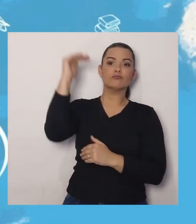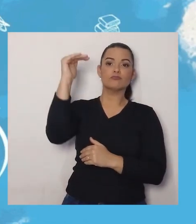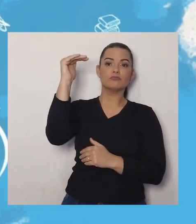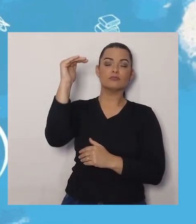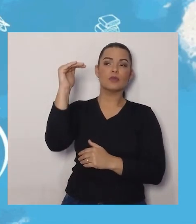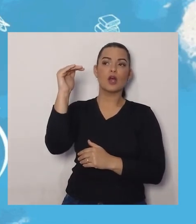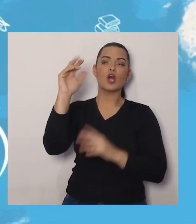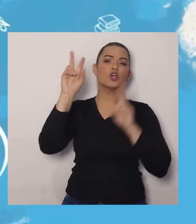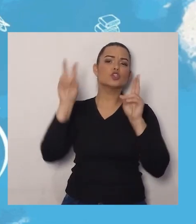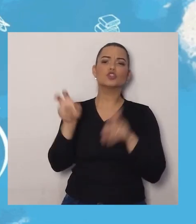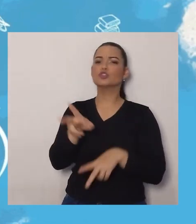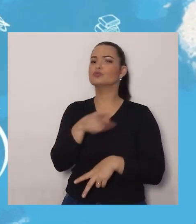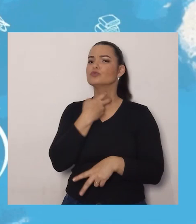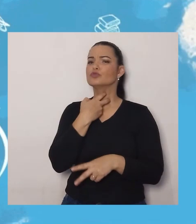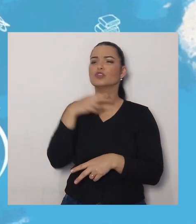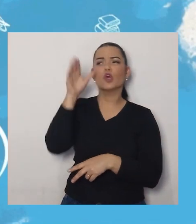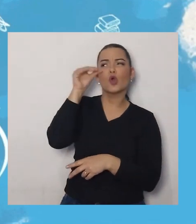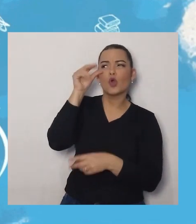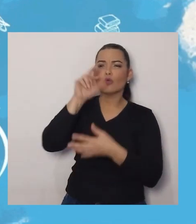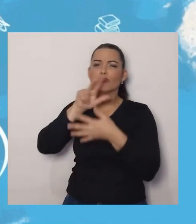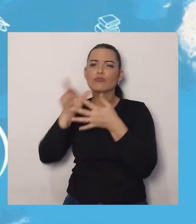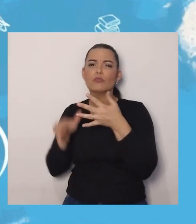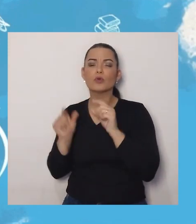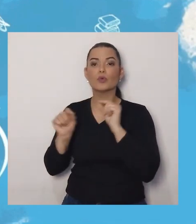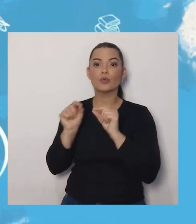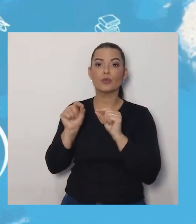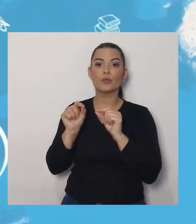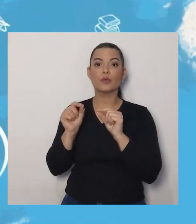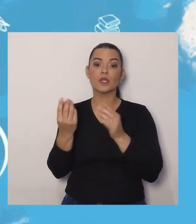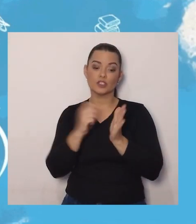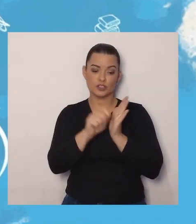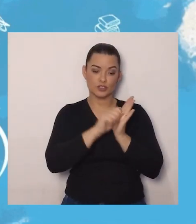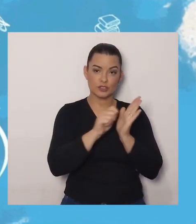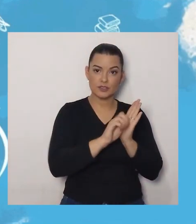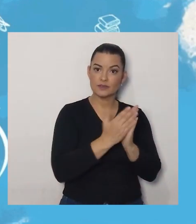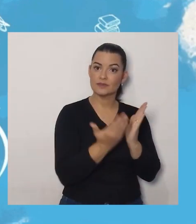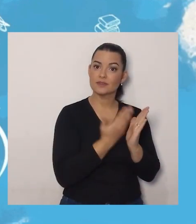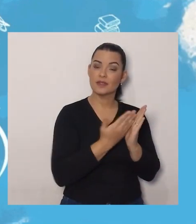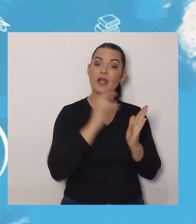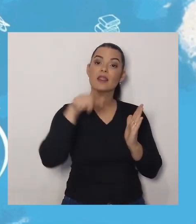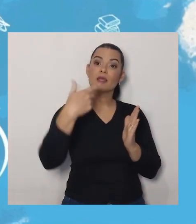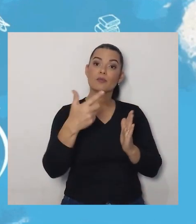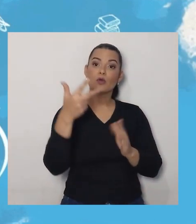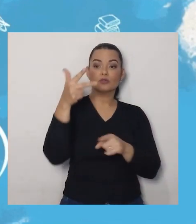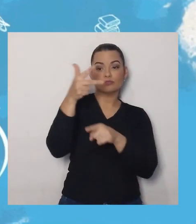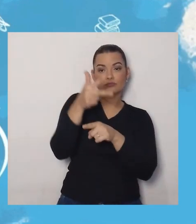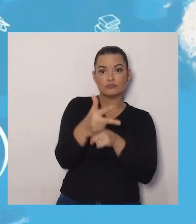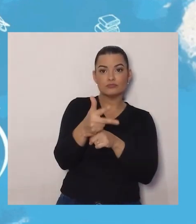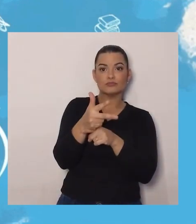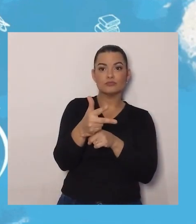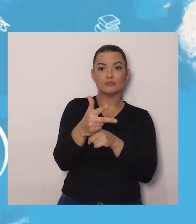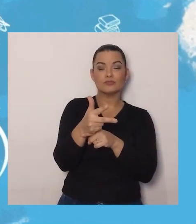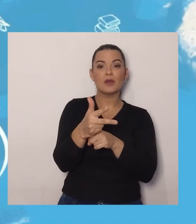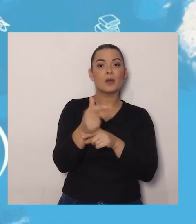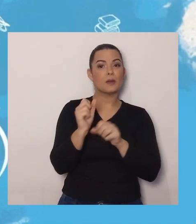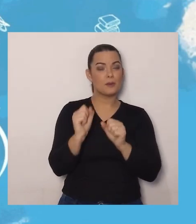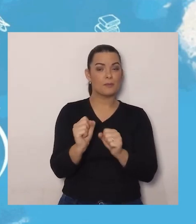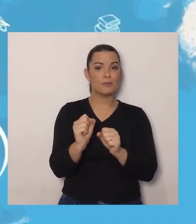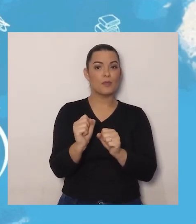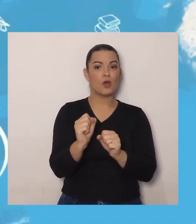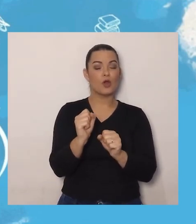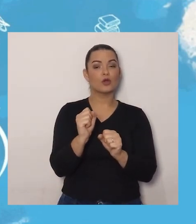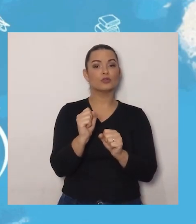caderno, Depois, Grave um áudio ou vídeo, Contando sua descoberta, E envie para algumas pessoas, Que você